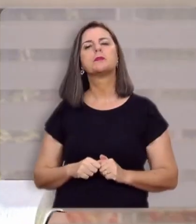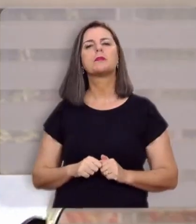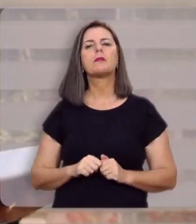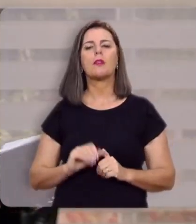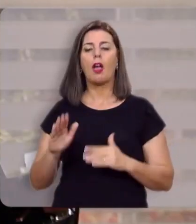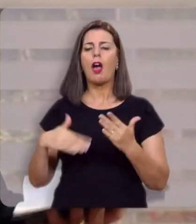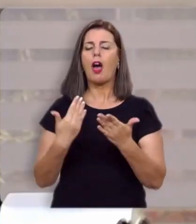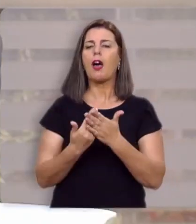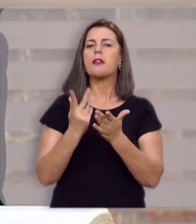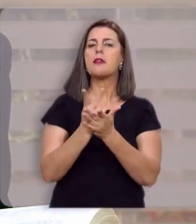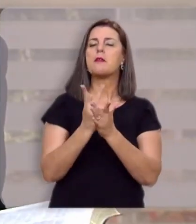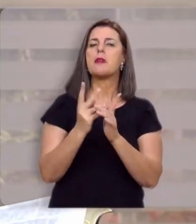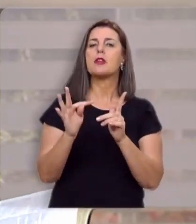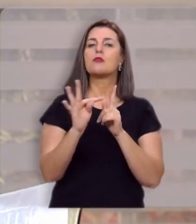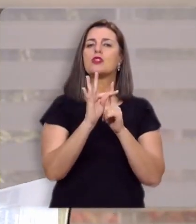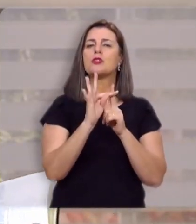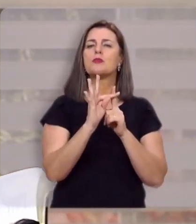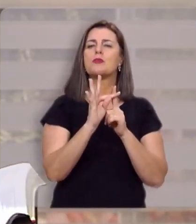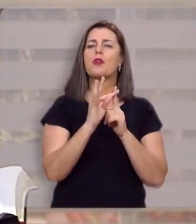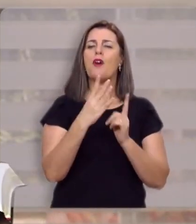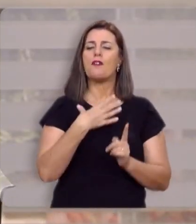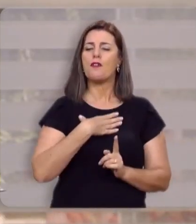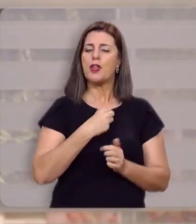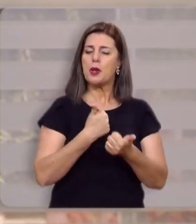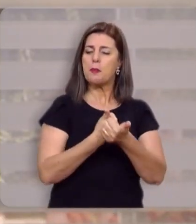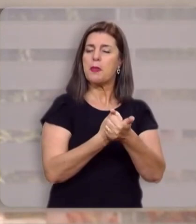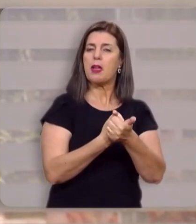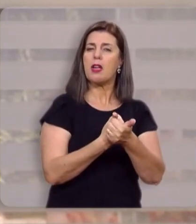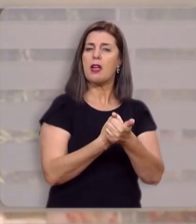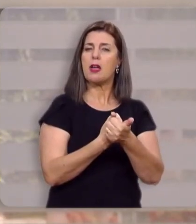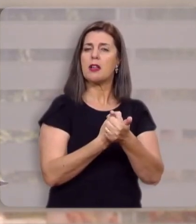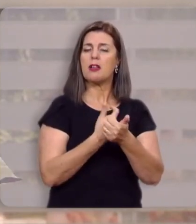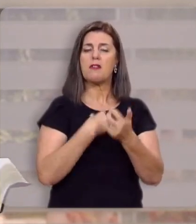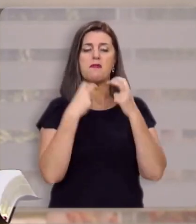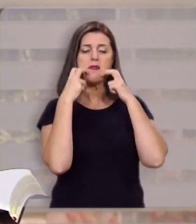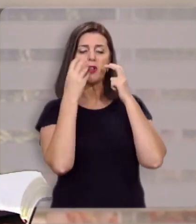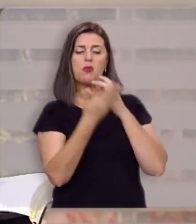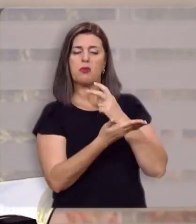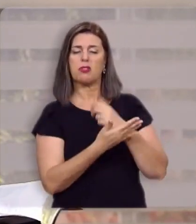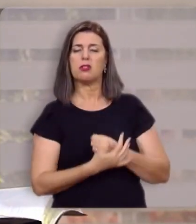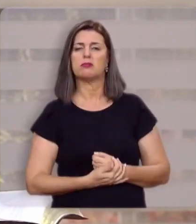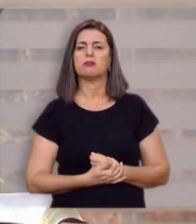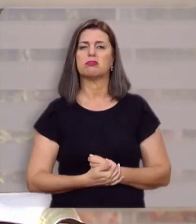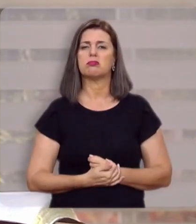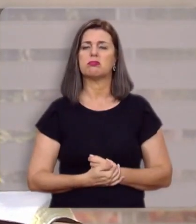Até mesmo Timóteo, seu filho, mais próximo, estava com vergonha dele.